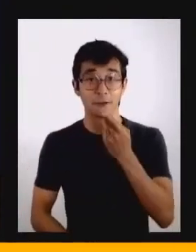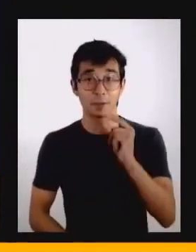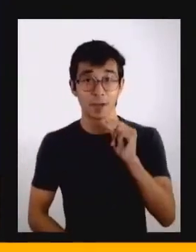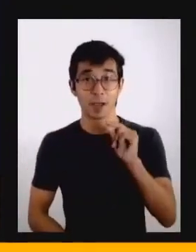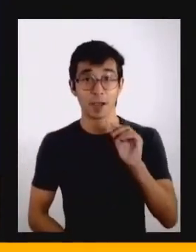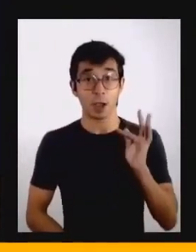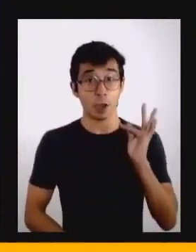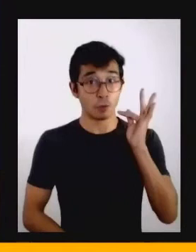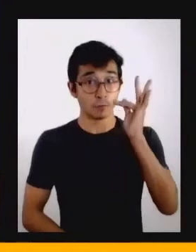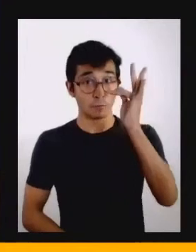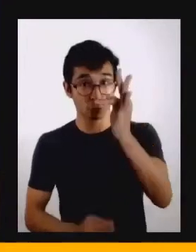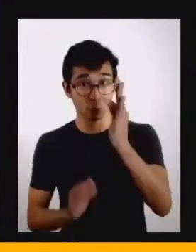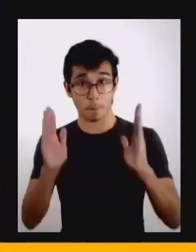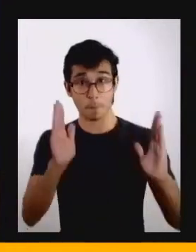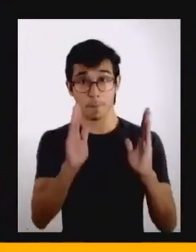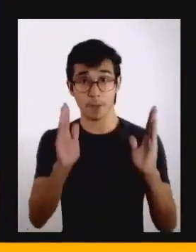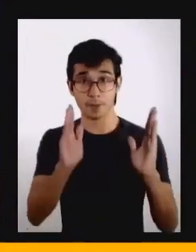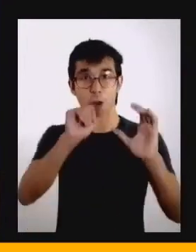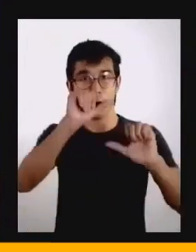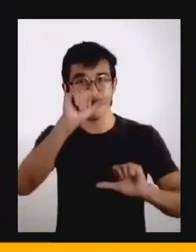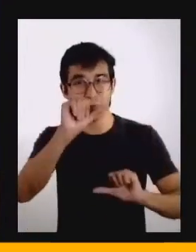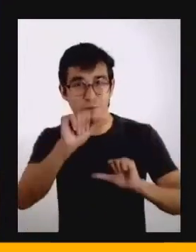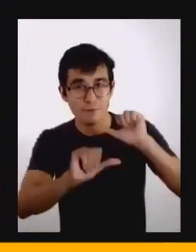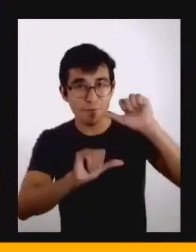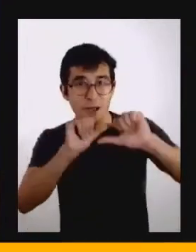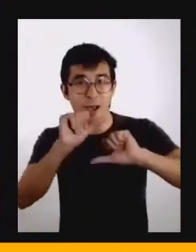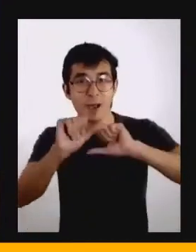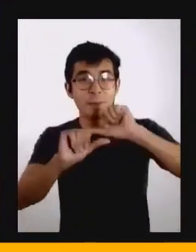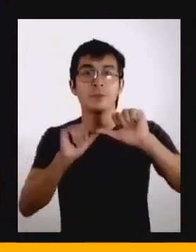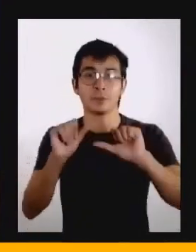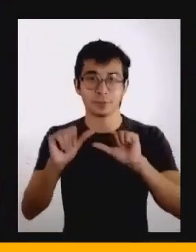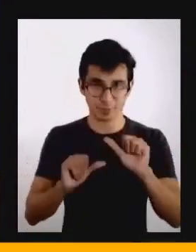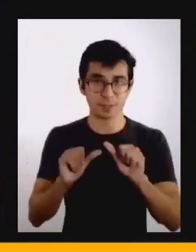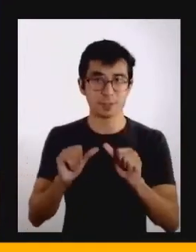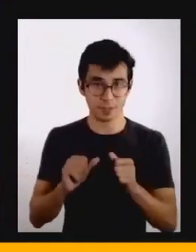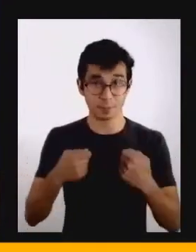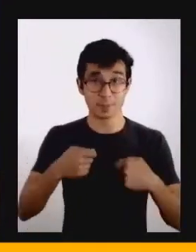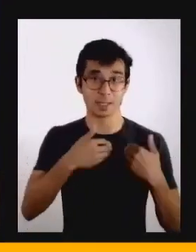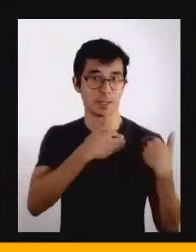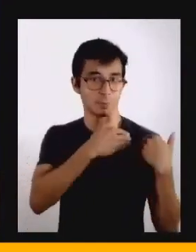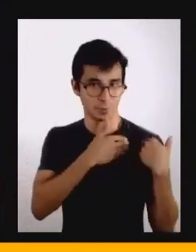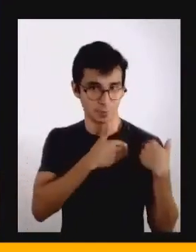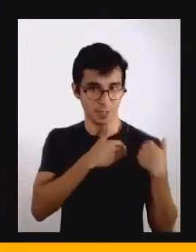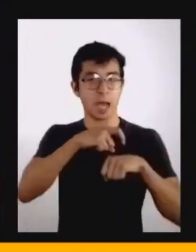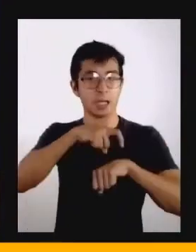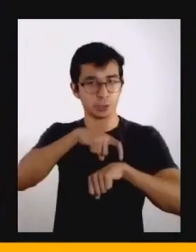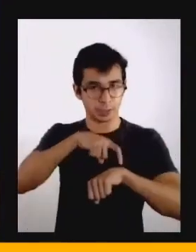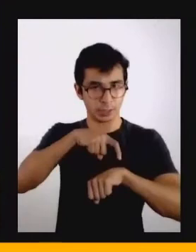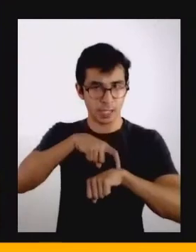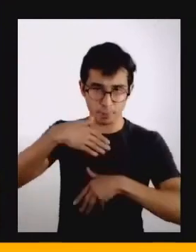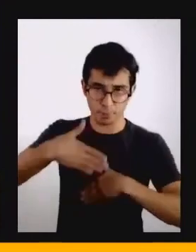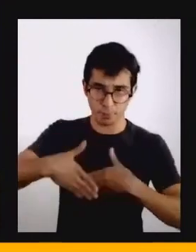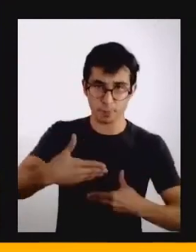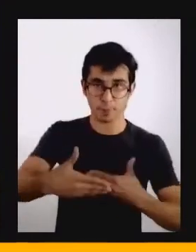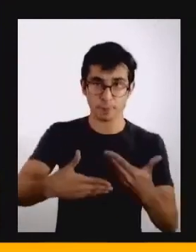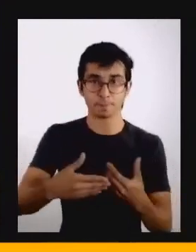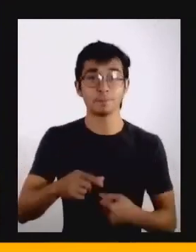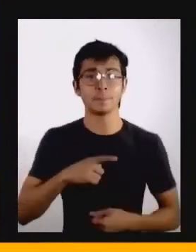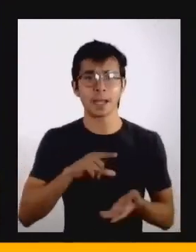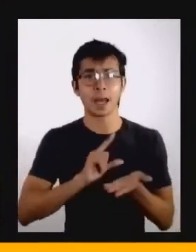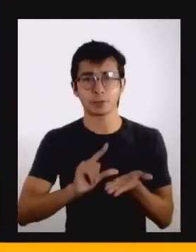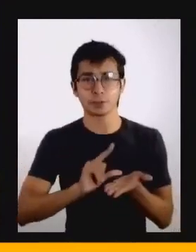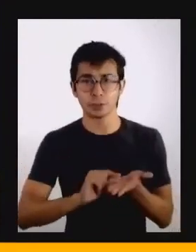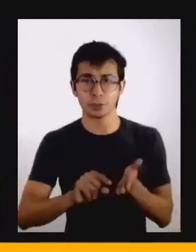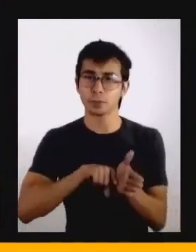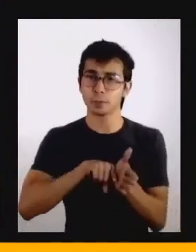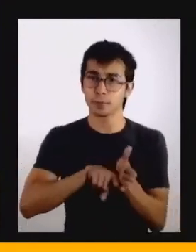próxima era ela é temporal, mas a gente tem uma série de estudos, pesquisas, cursos,